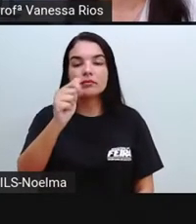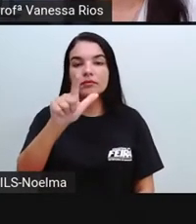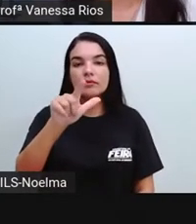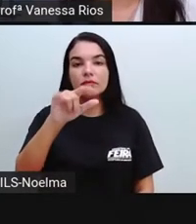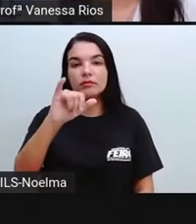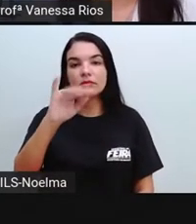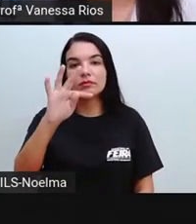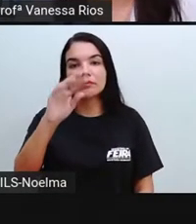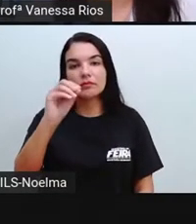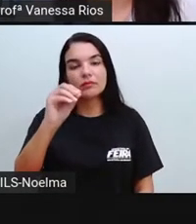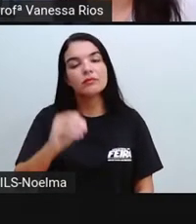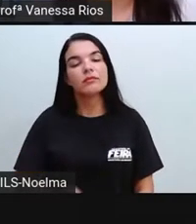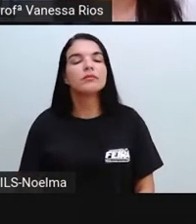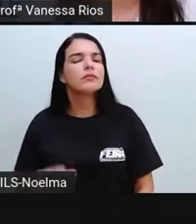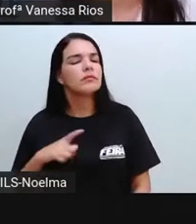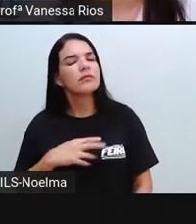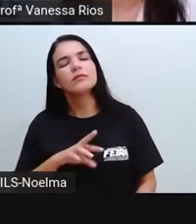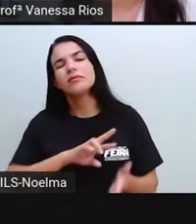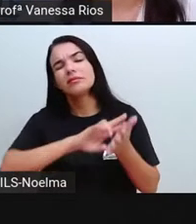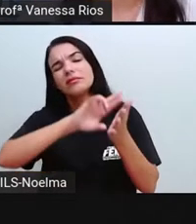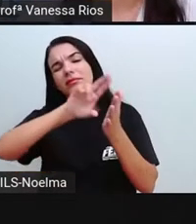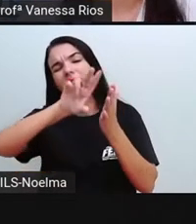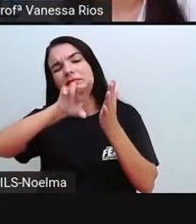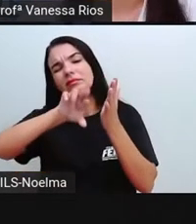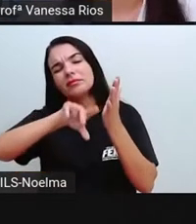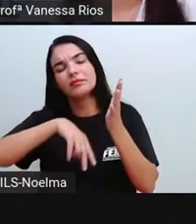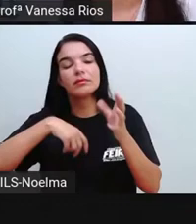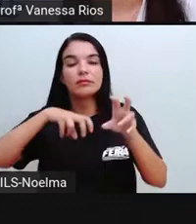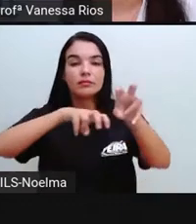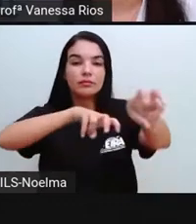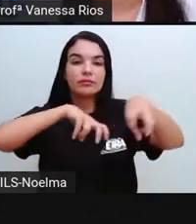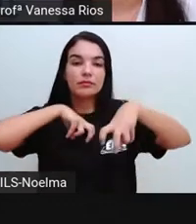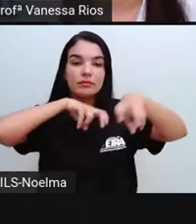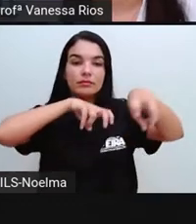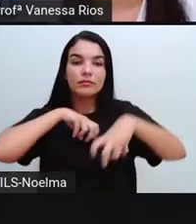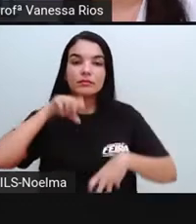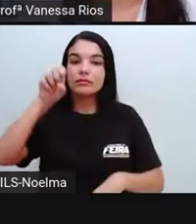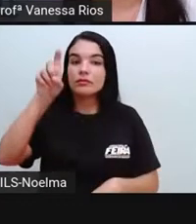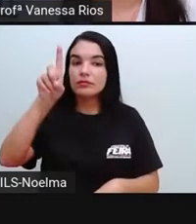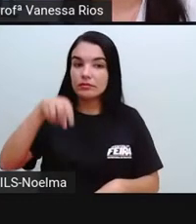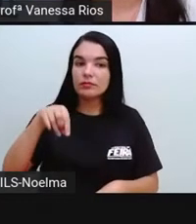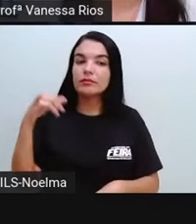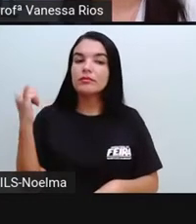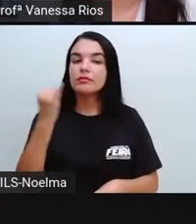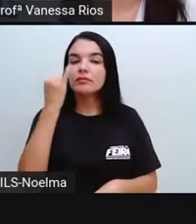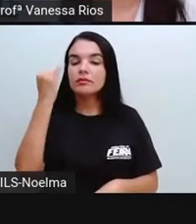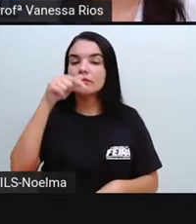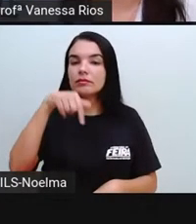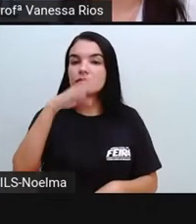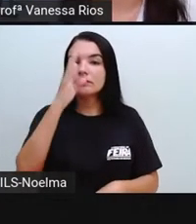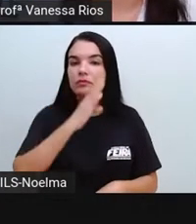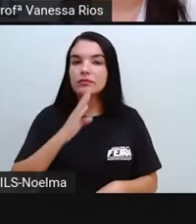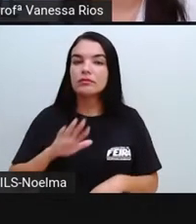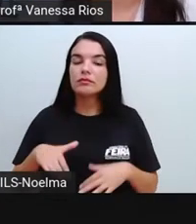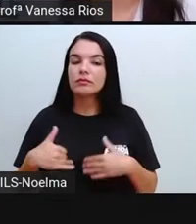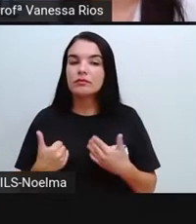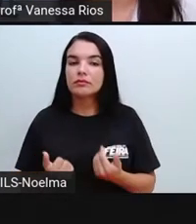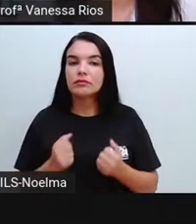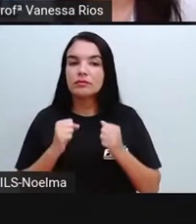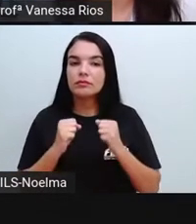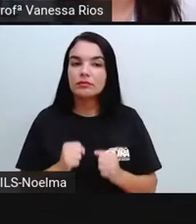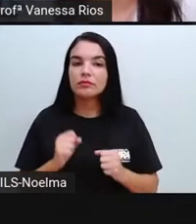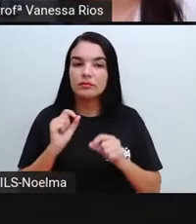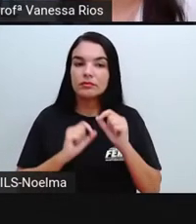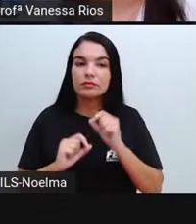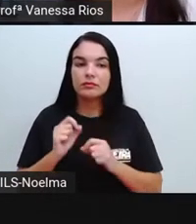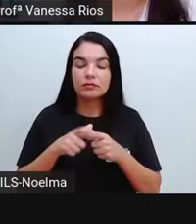diversas outras produções que são importantes para o Brasil. E aí novamente a Pró destaca, tanto em grandes